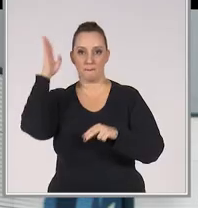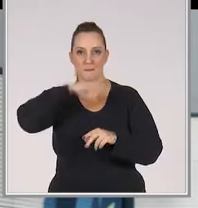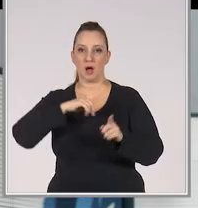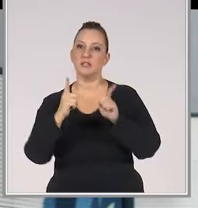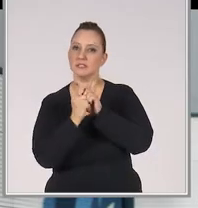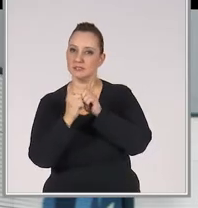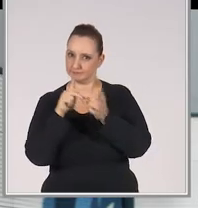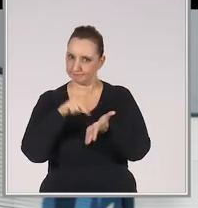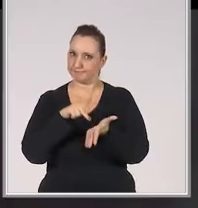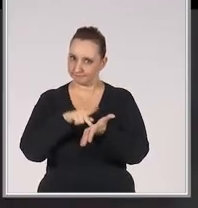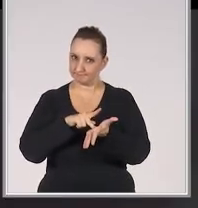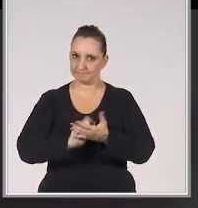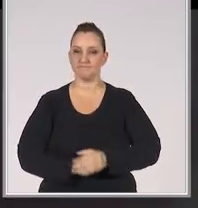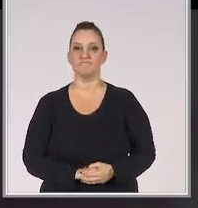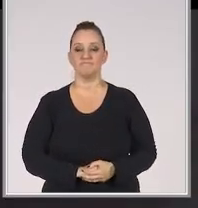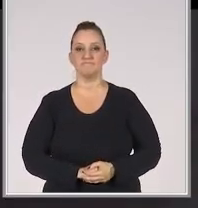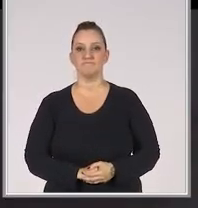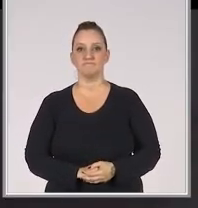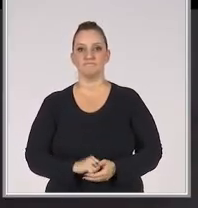atendimento, não é?